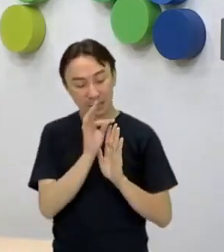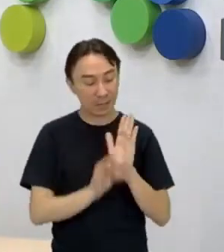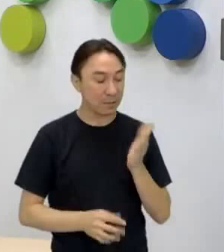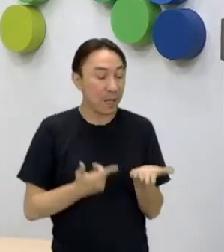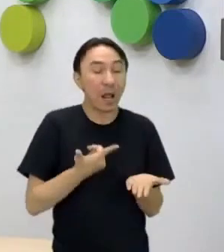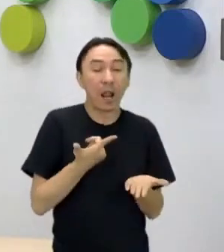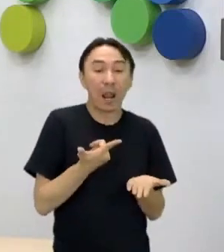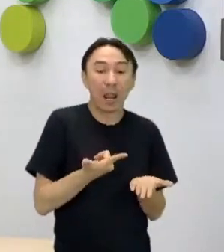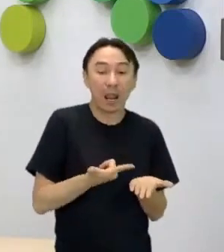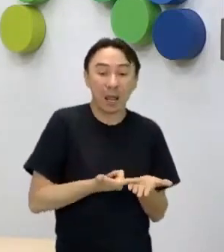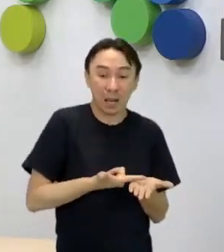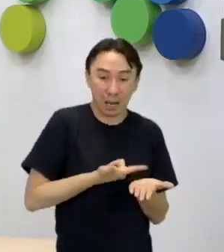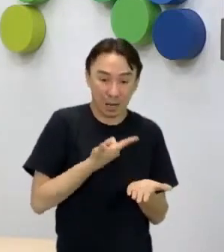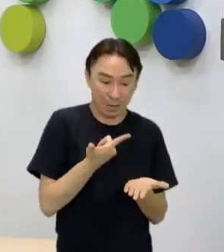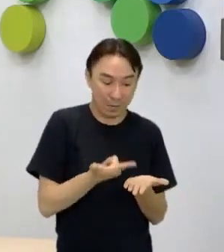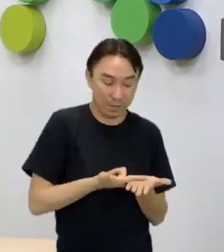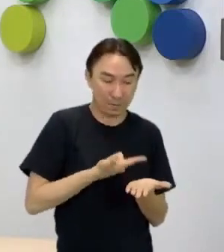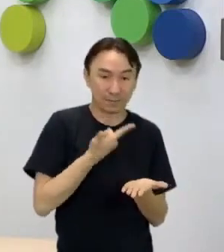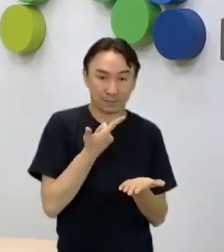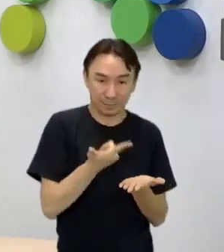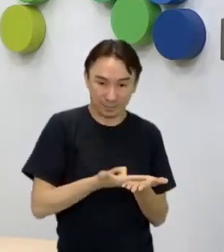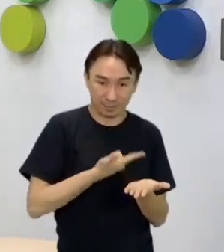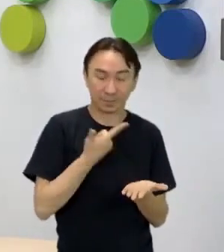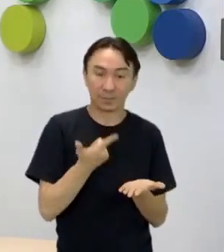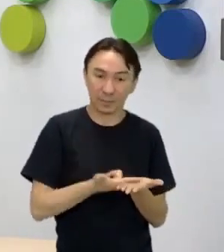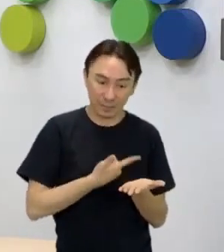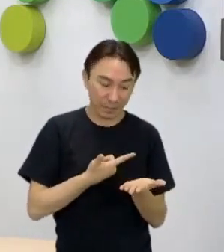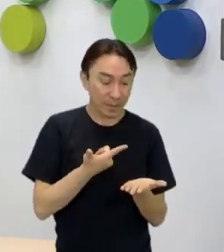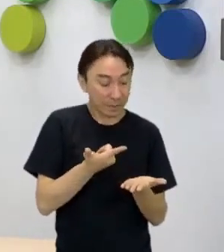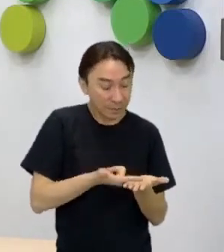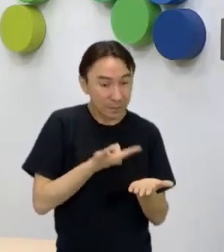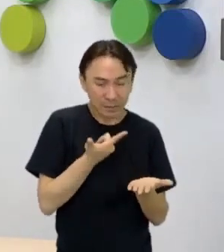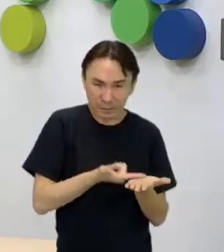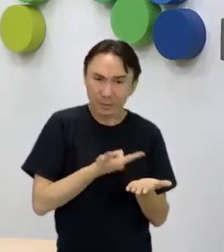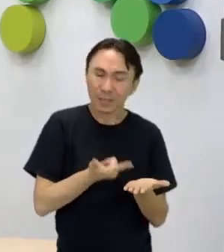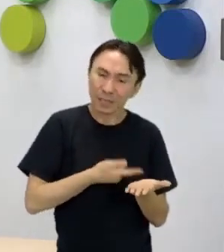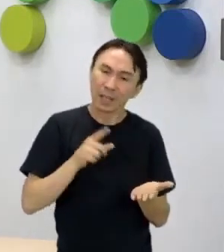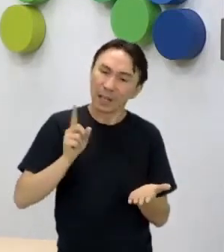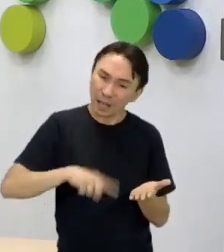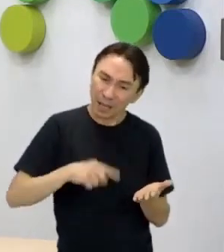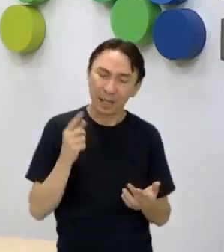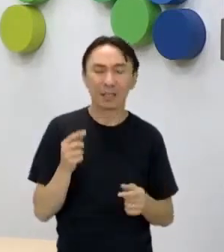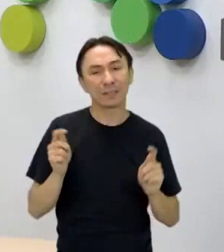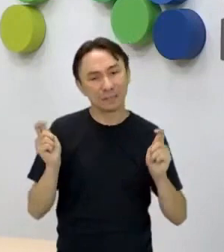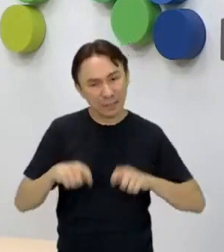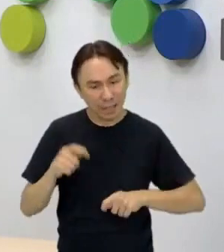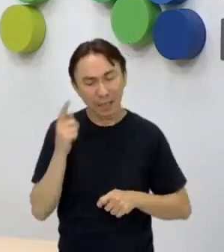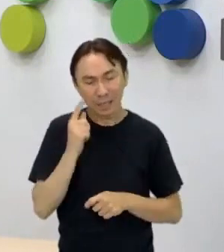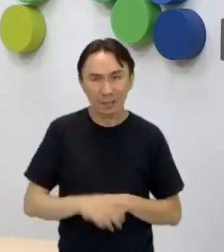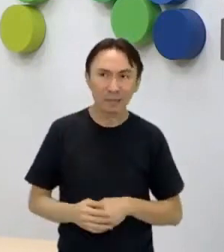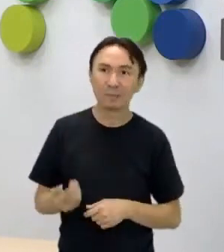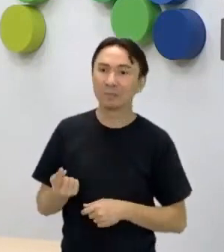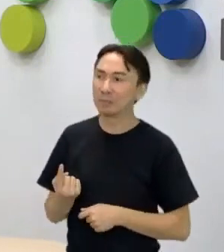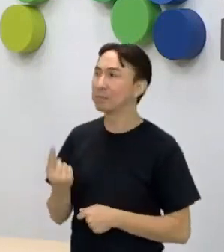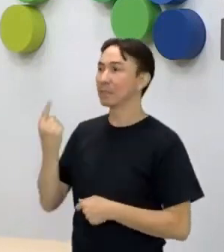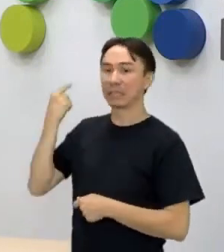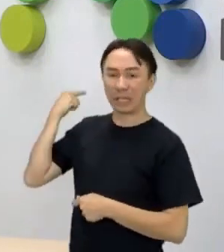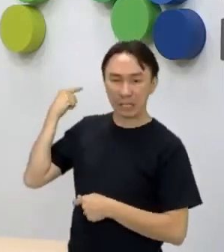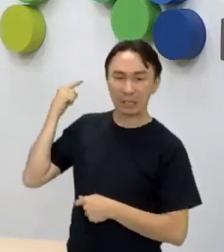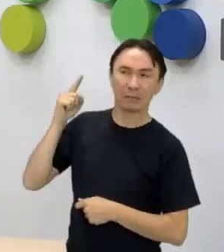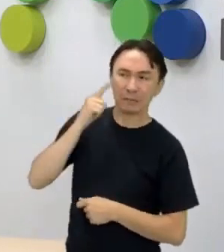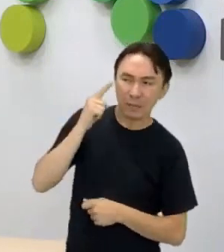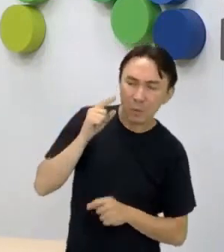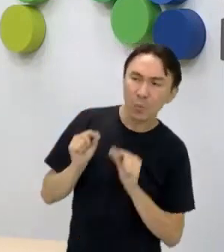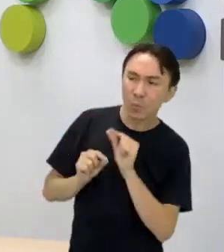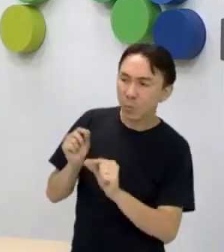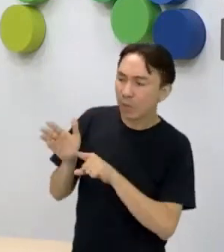literários eles são um documento histórico, né? Um documento em que a gente consegue fazer pesquisa de uma época, tem um recorte de uma